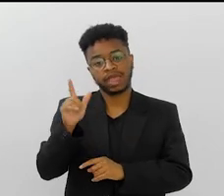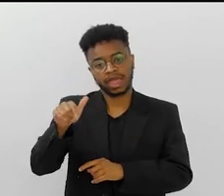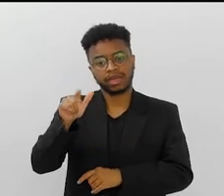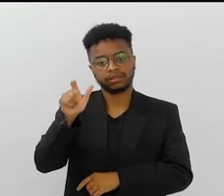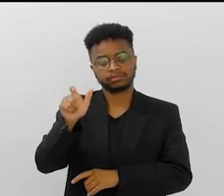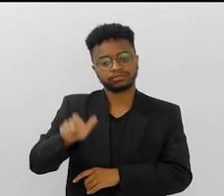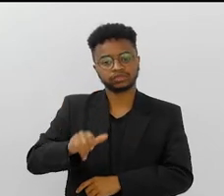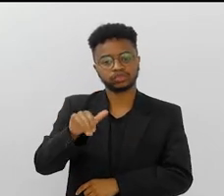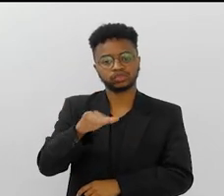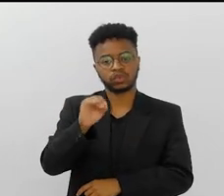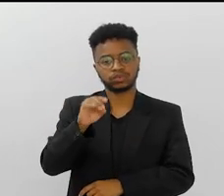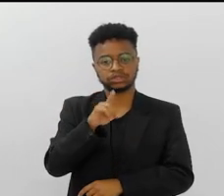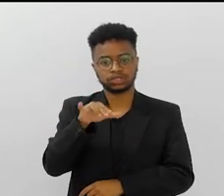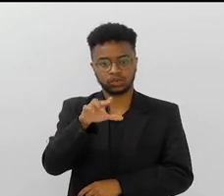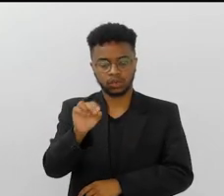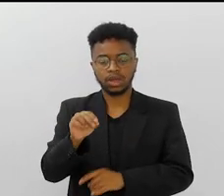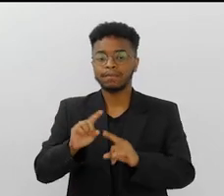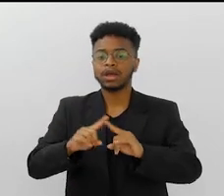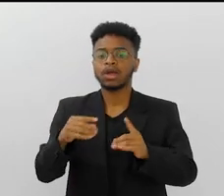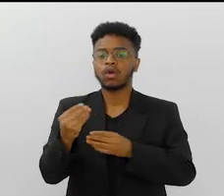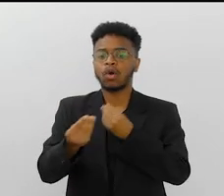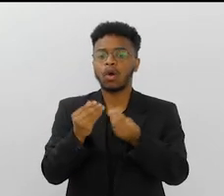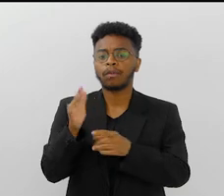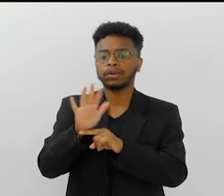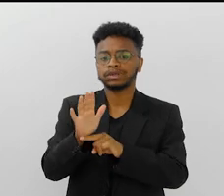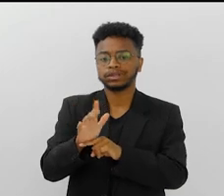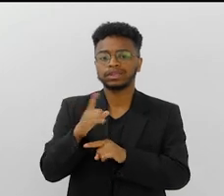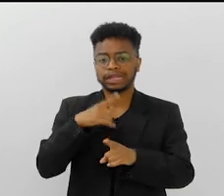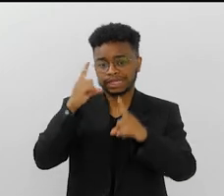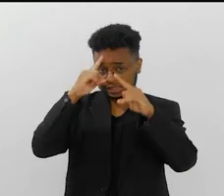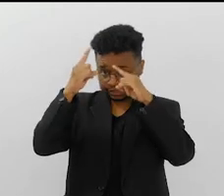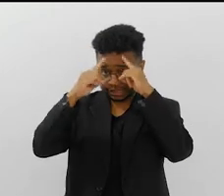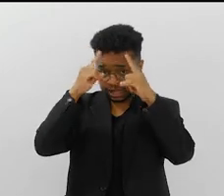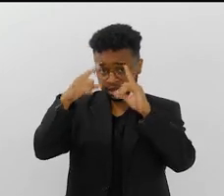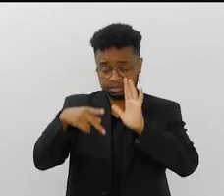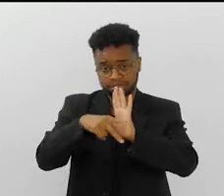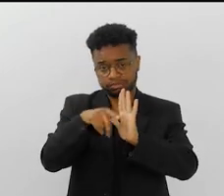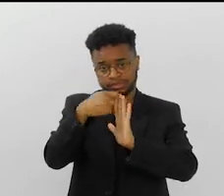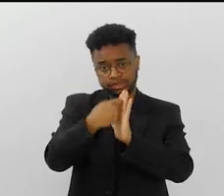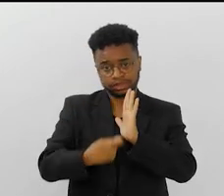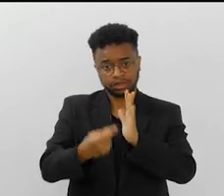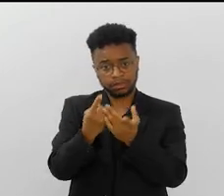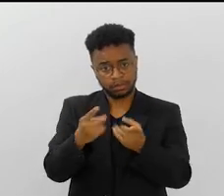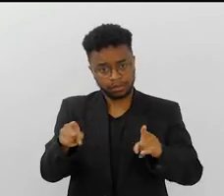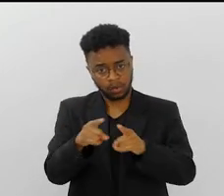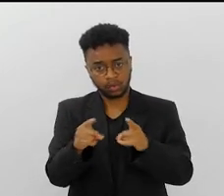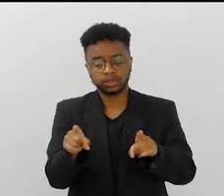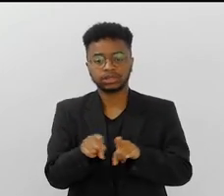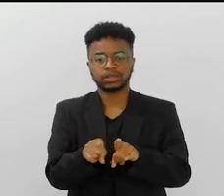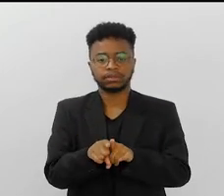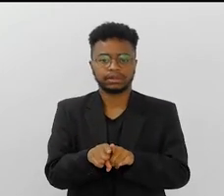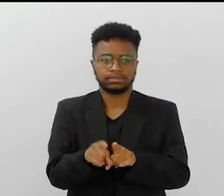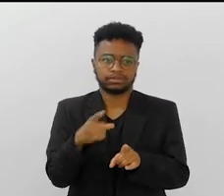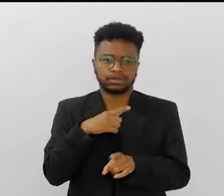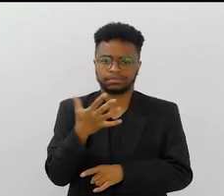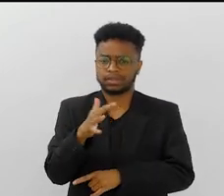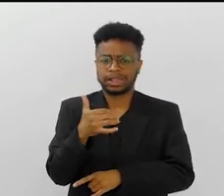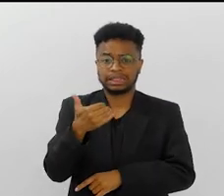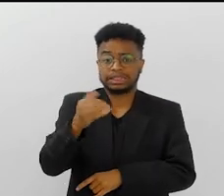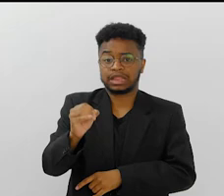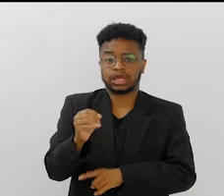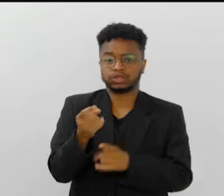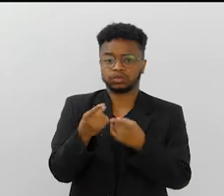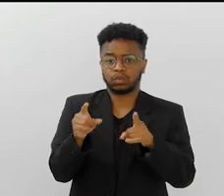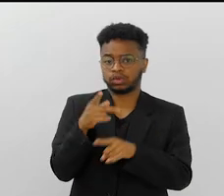A contribuição dele é na criatividade para a construção de enredos. A gente pode citar uma... Sei lá, uns